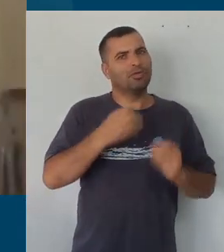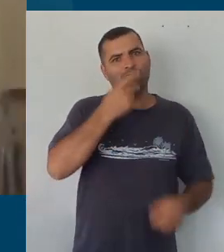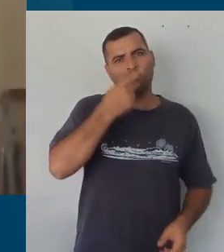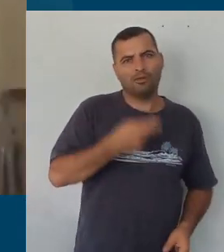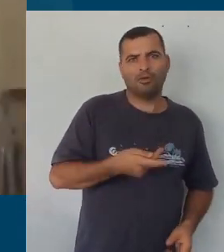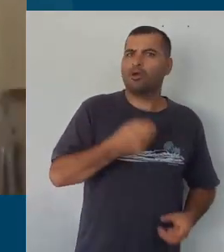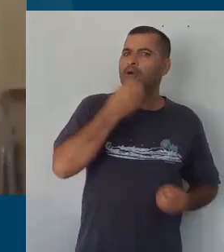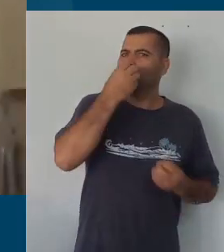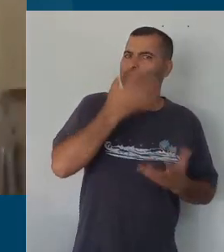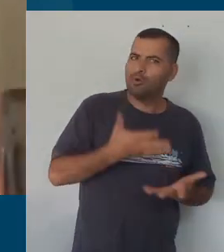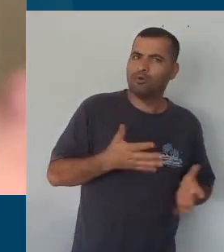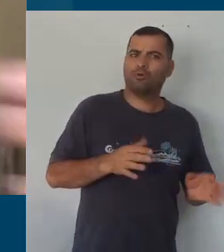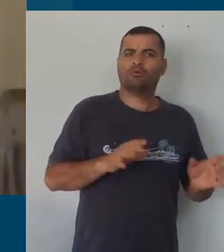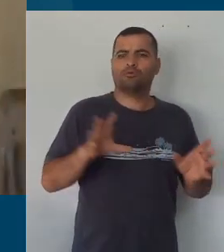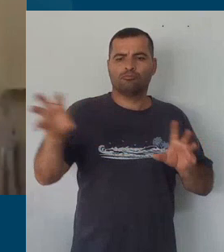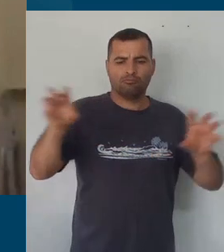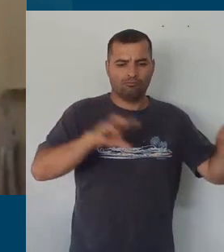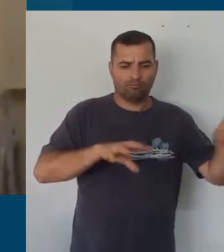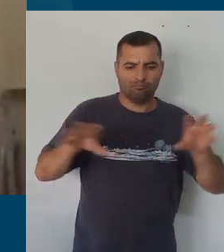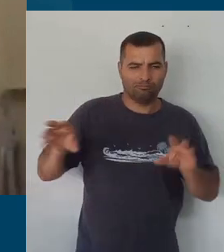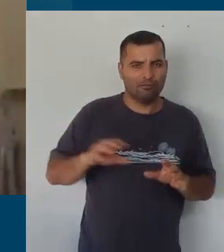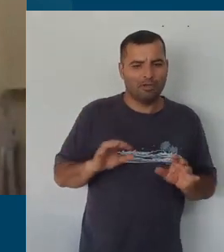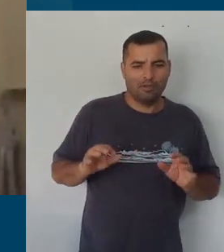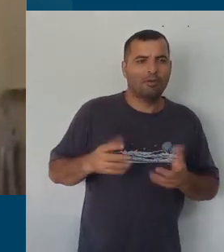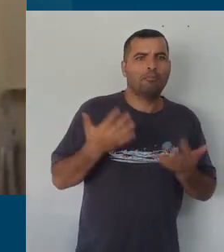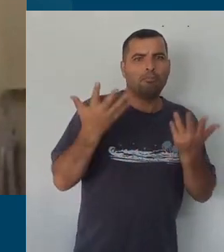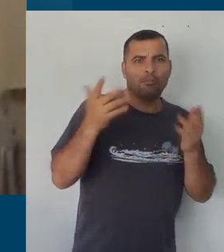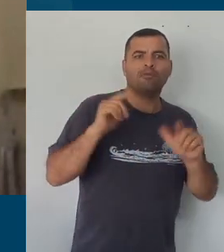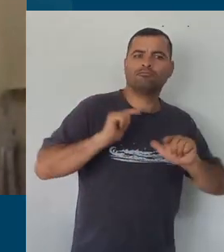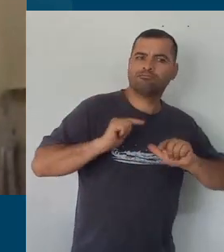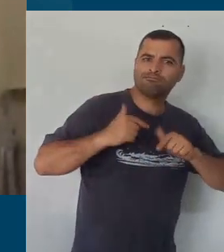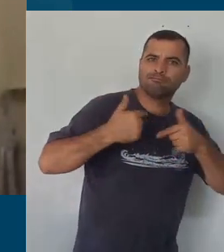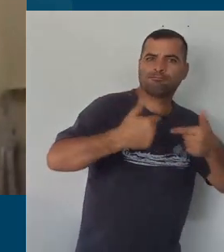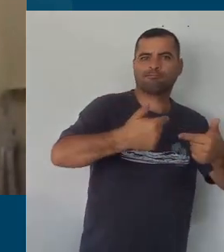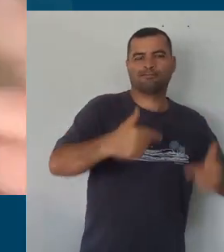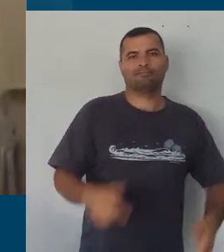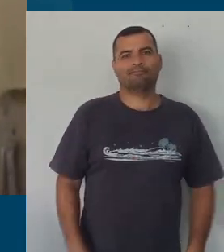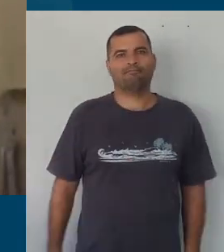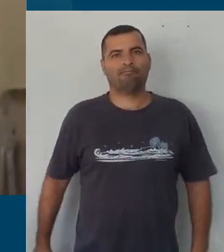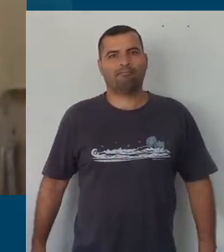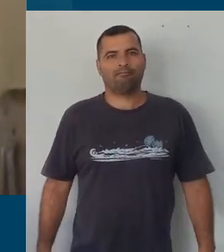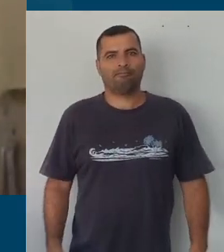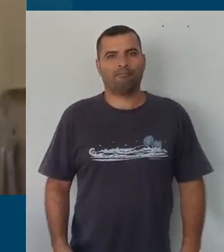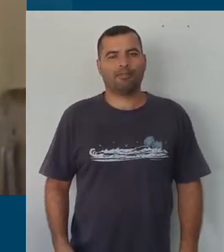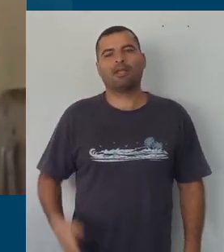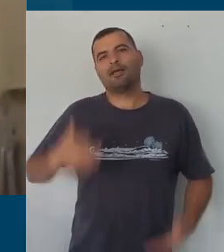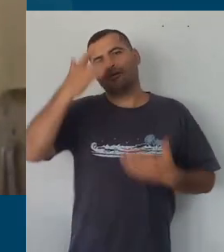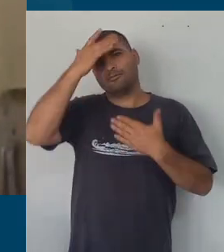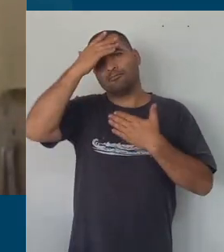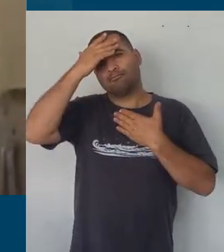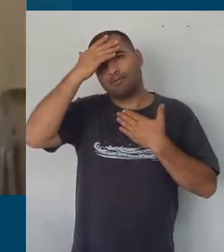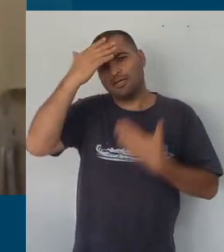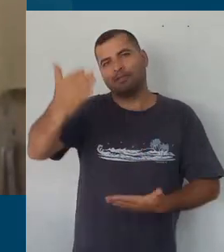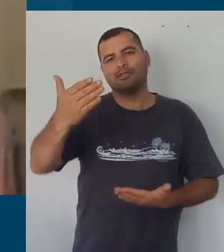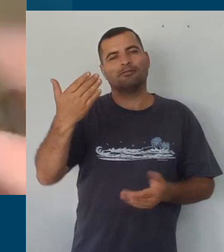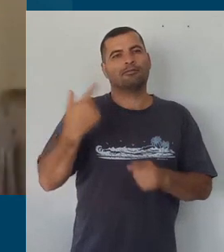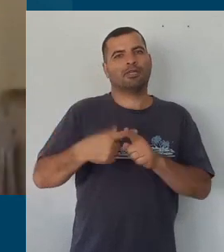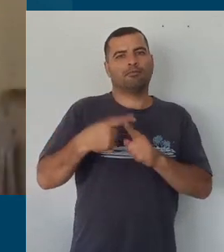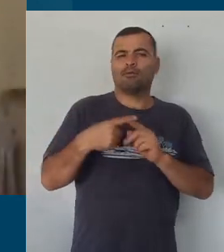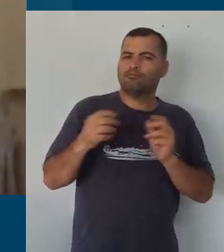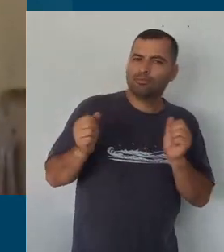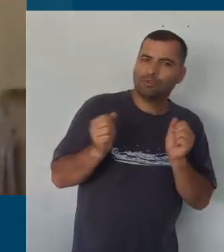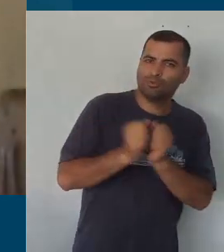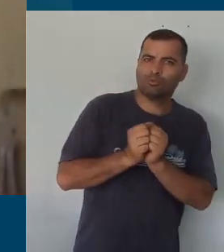retalhos, mas feito a muitas mãos. Pessoas agradecendo por ter feito parte desse processo, se